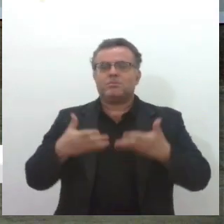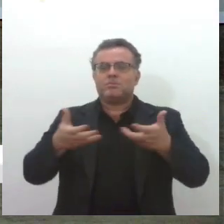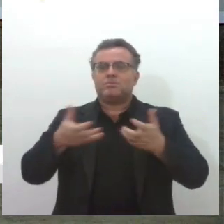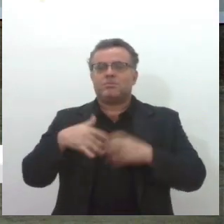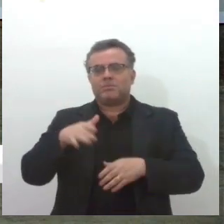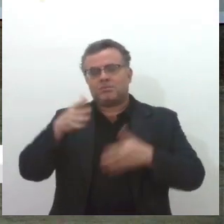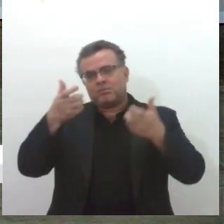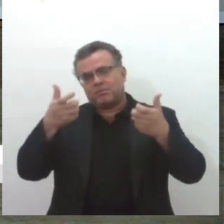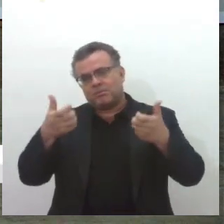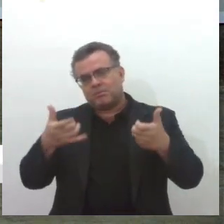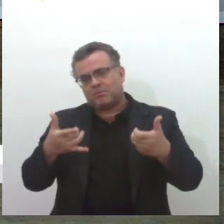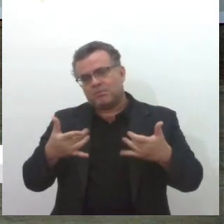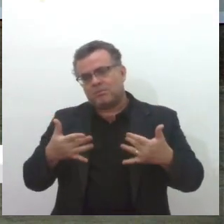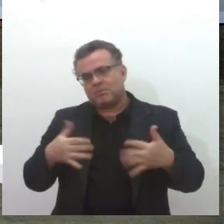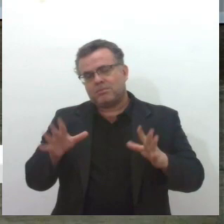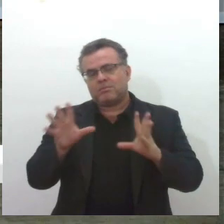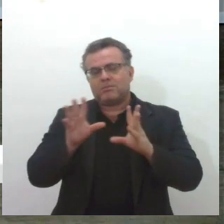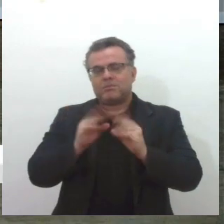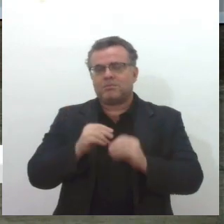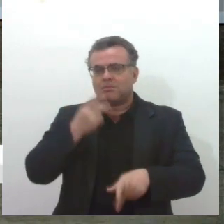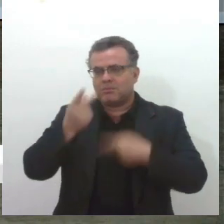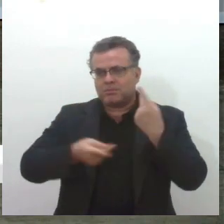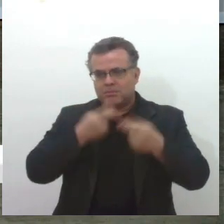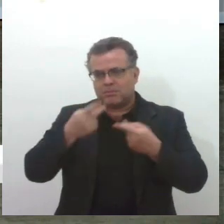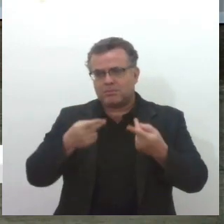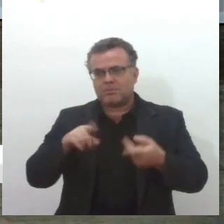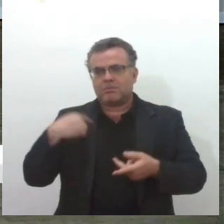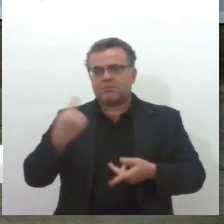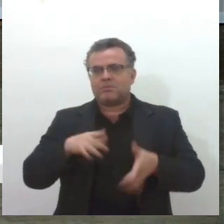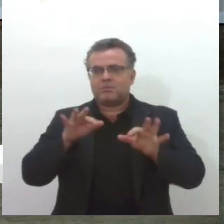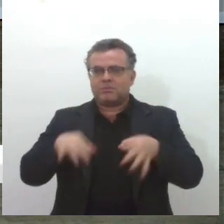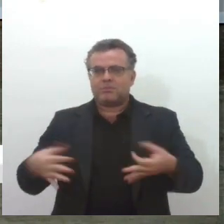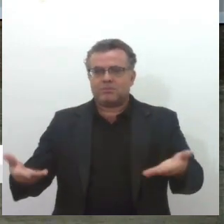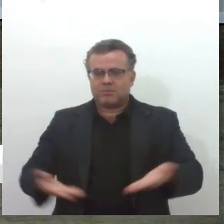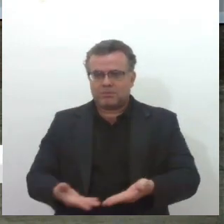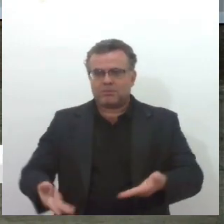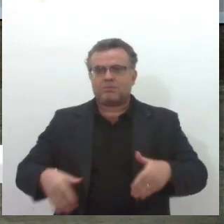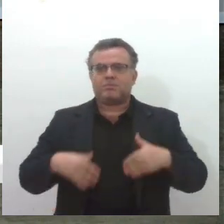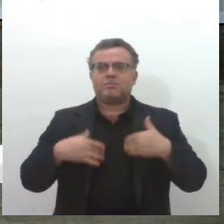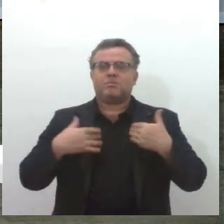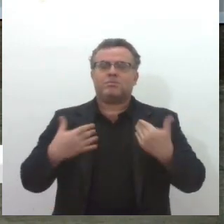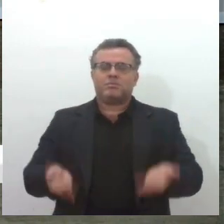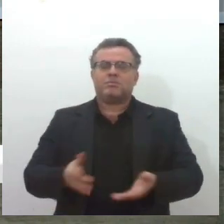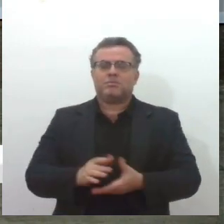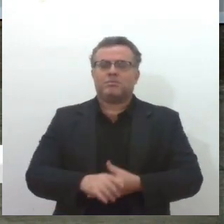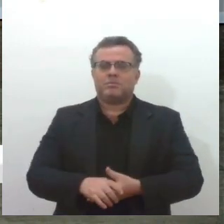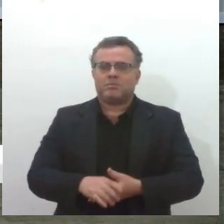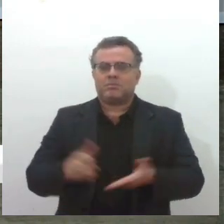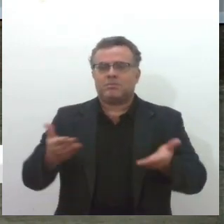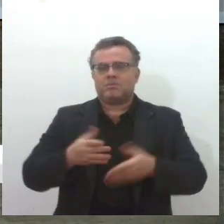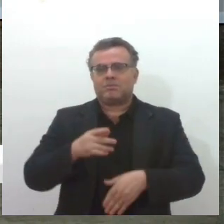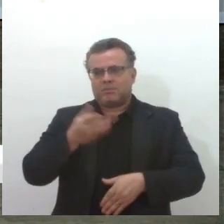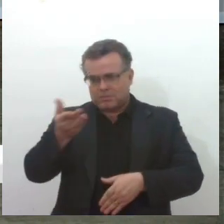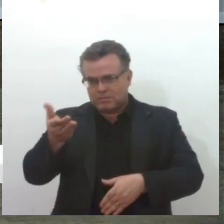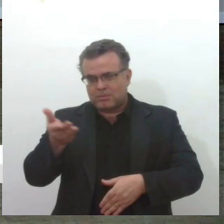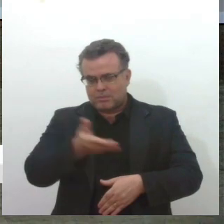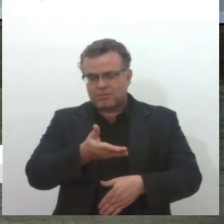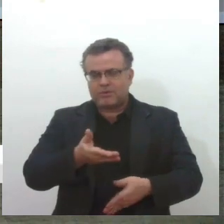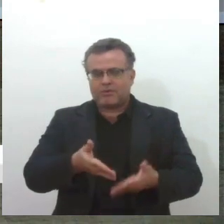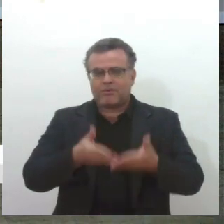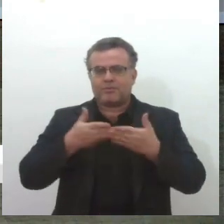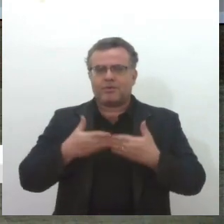fizessem aí breves comentários para a gente finalizar a respeito dessas iniciativas. Começando por Jeane, por favor, Jeane.